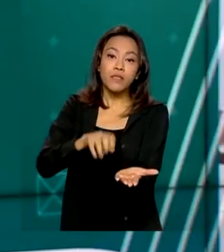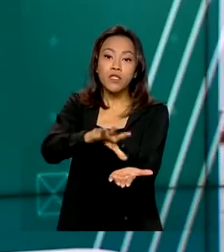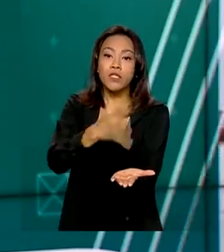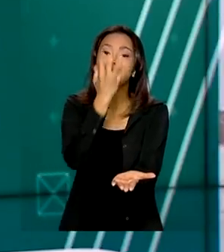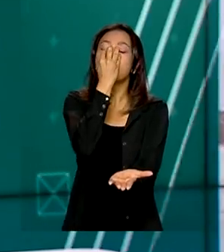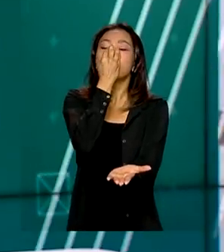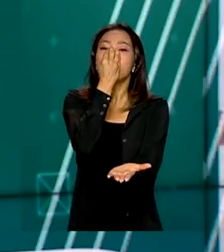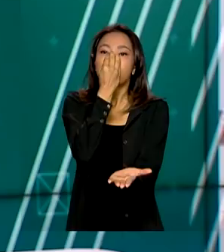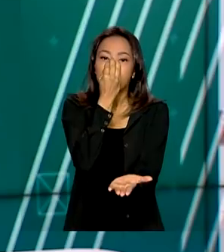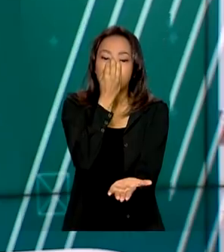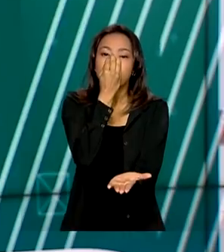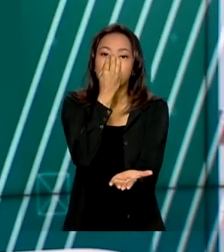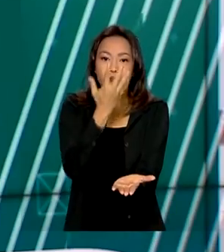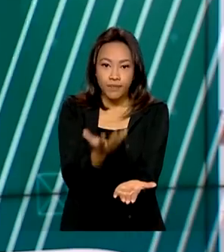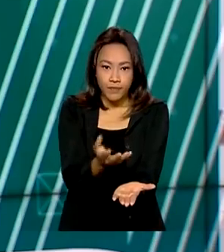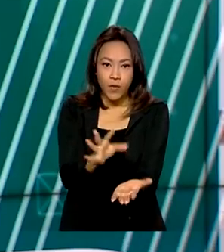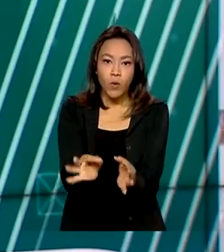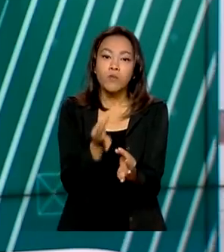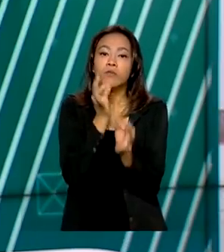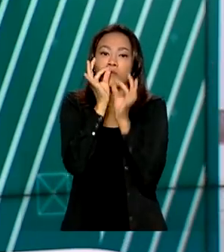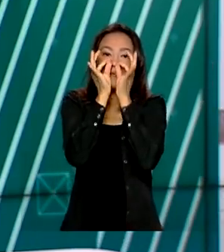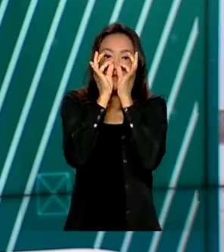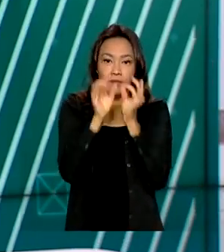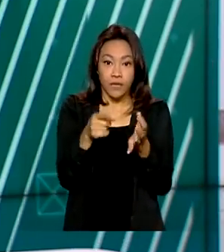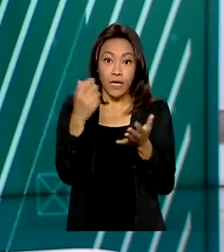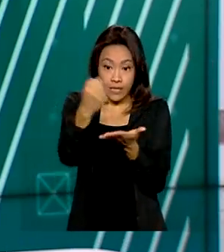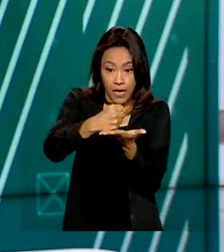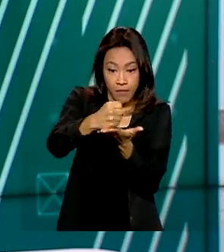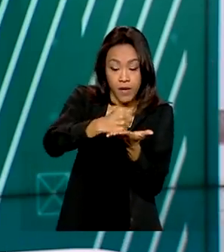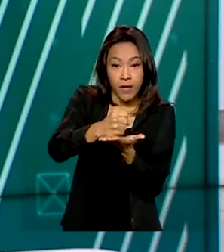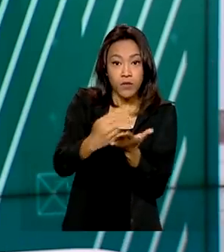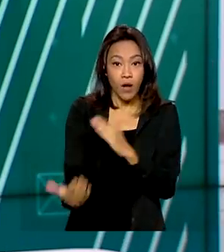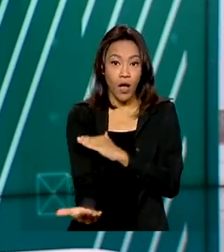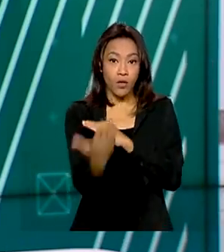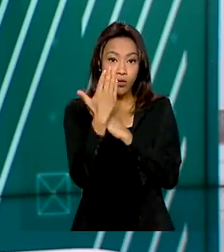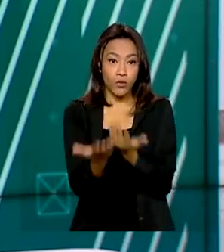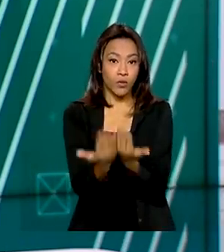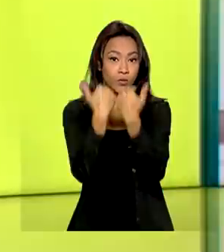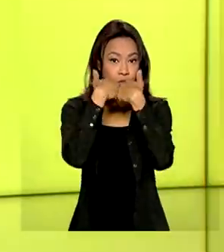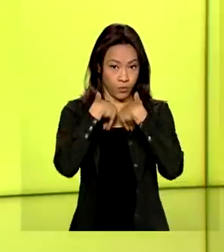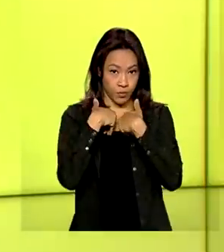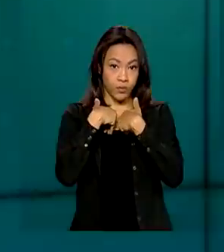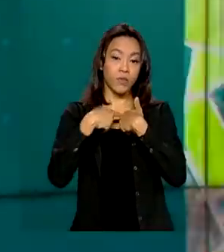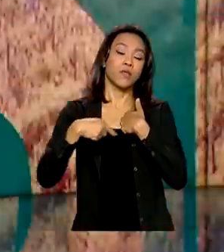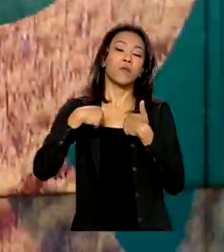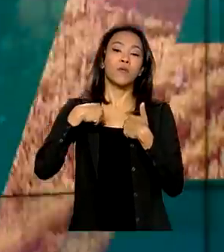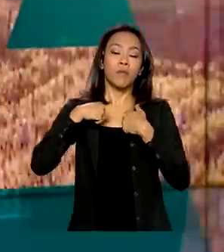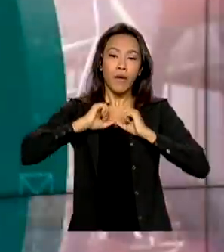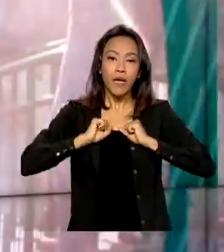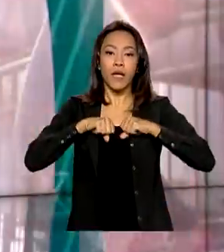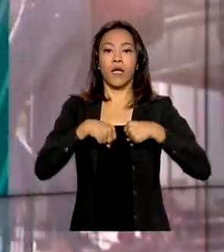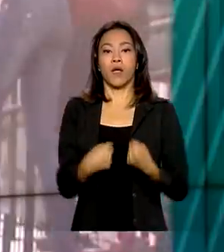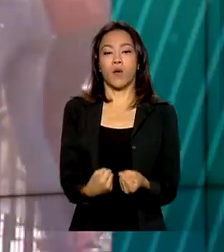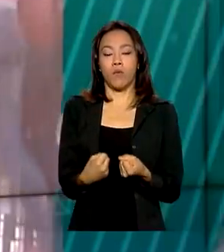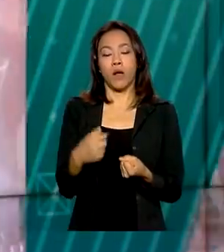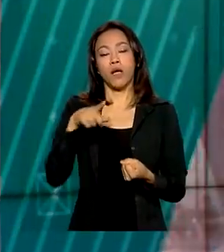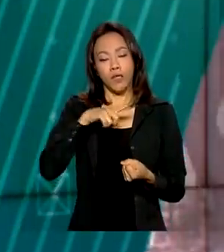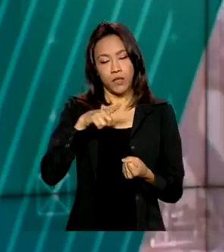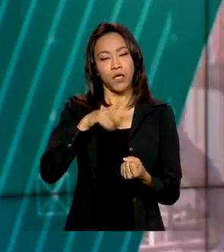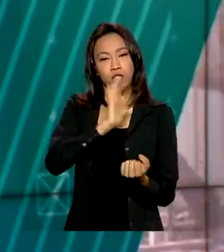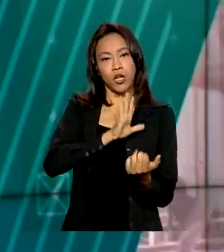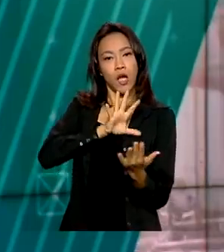máscara ou catéter nasal. O medicamento atua sobre o sistema imune, auxiliando no processo de recuperação. E já tem